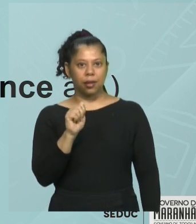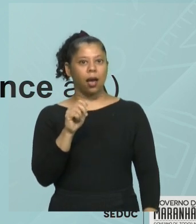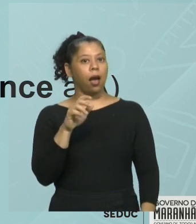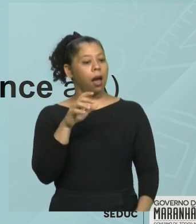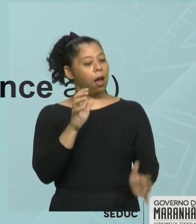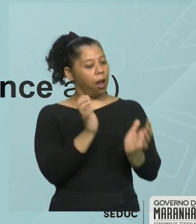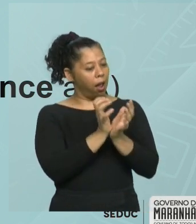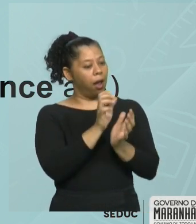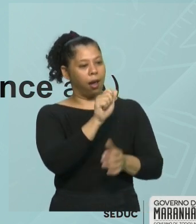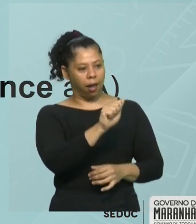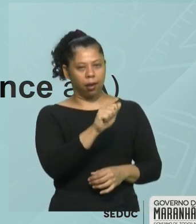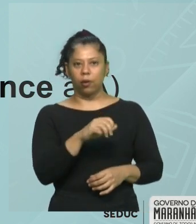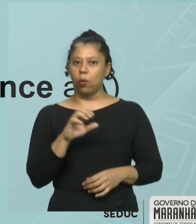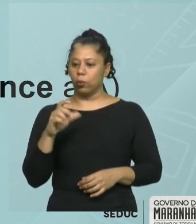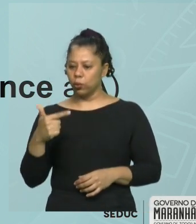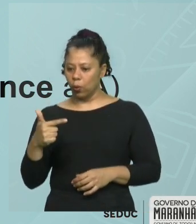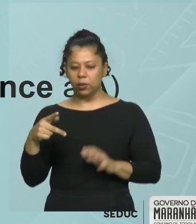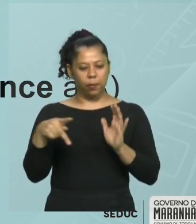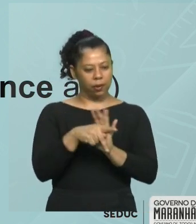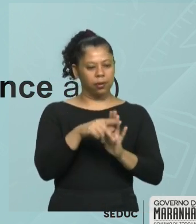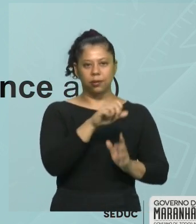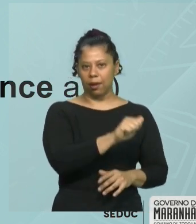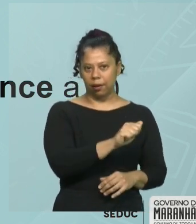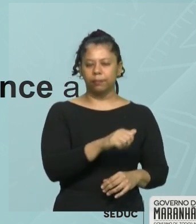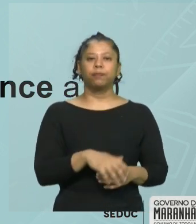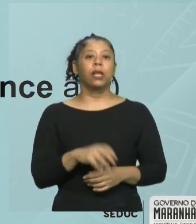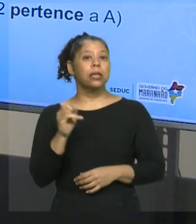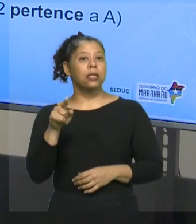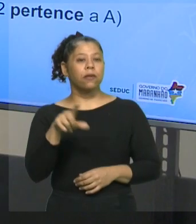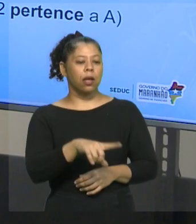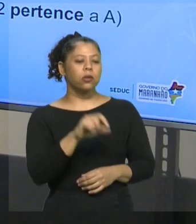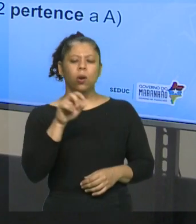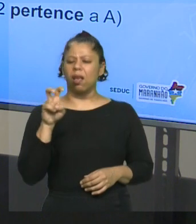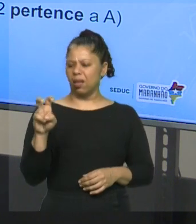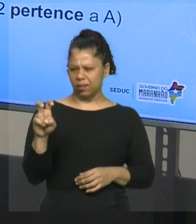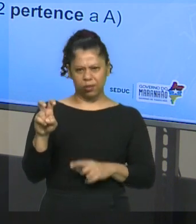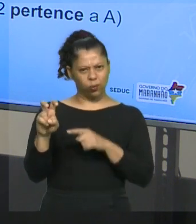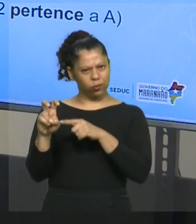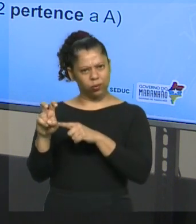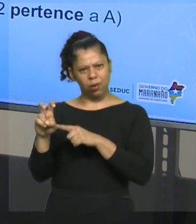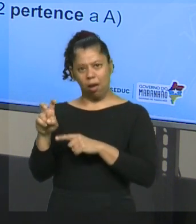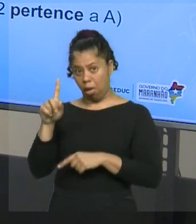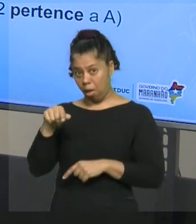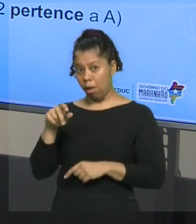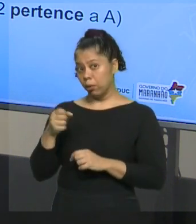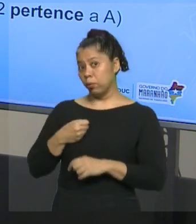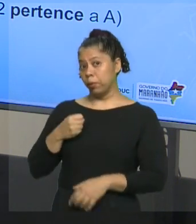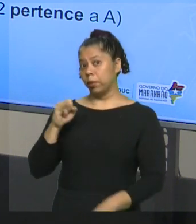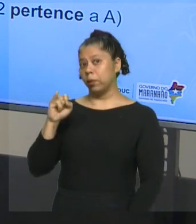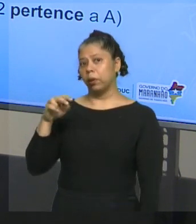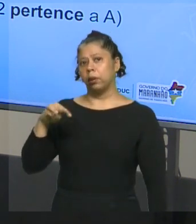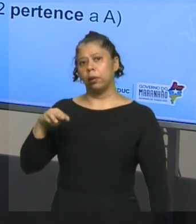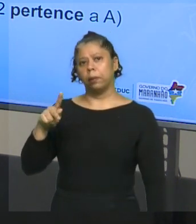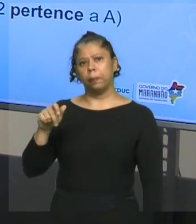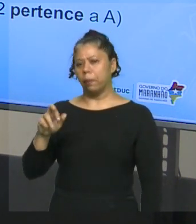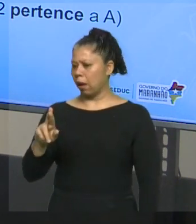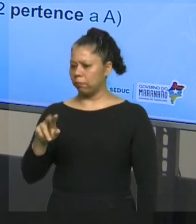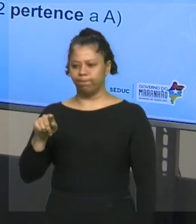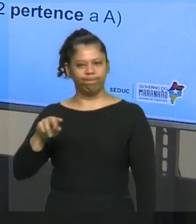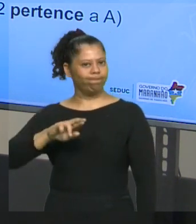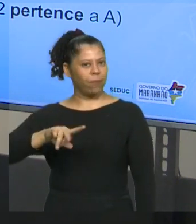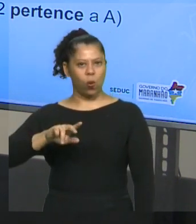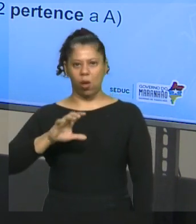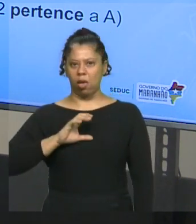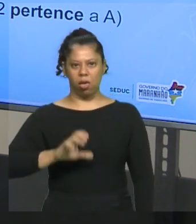você pegar o número cinco, o cinco é um número ímpar. Se ele é um número ímpar, ele não possui a característica